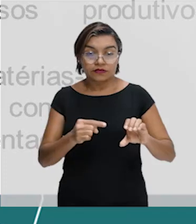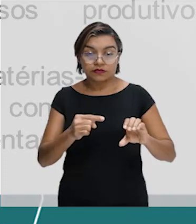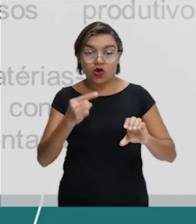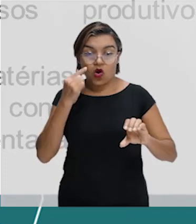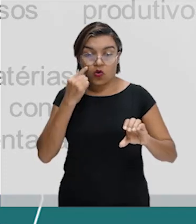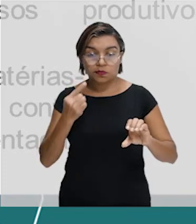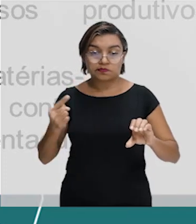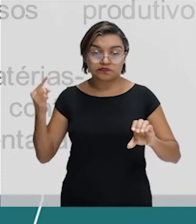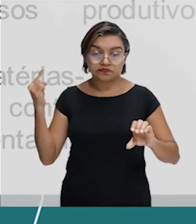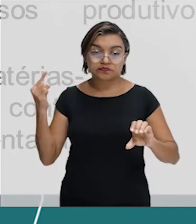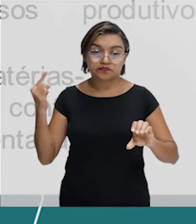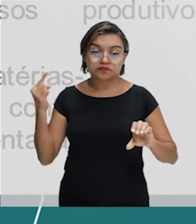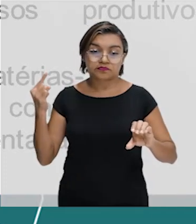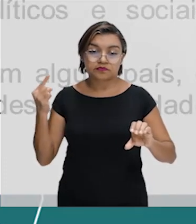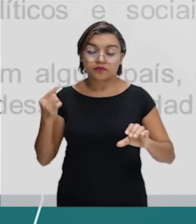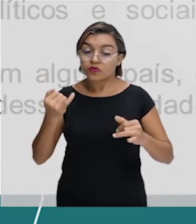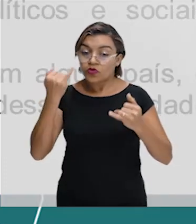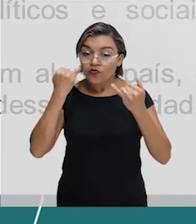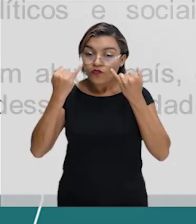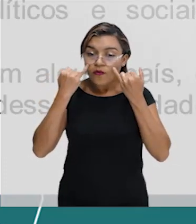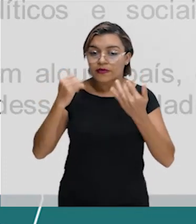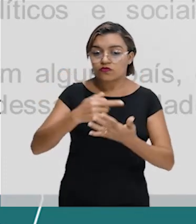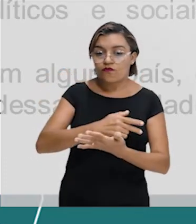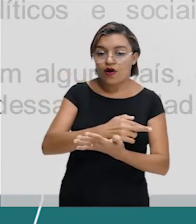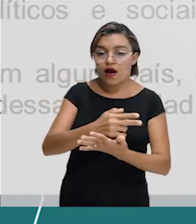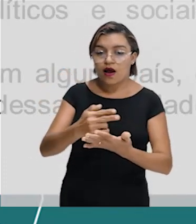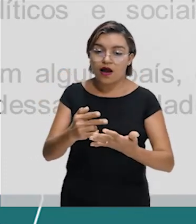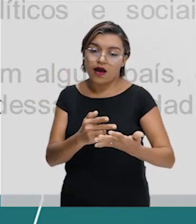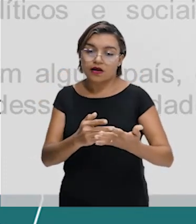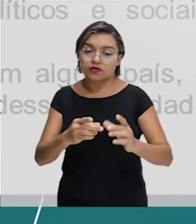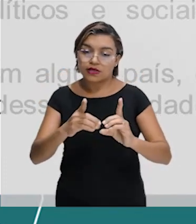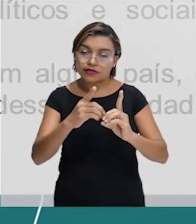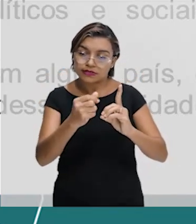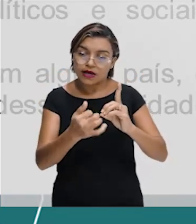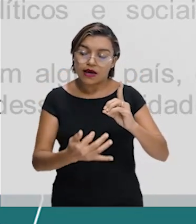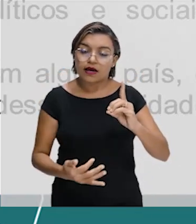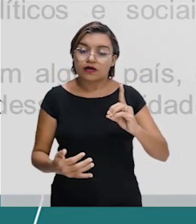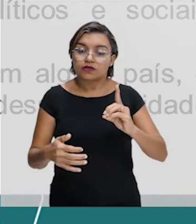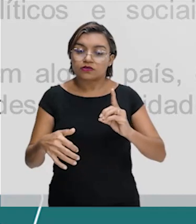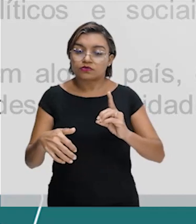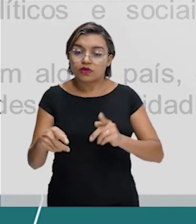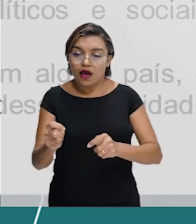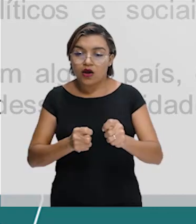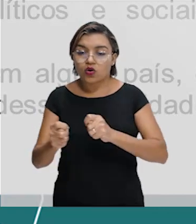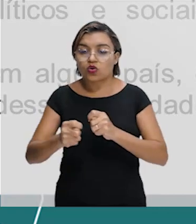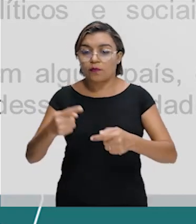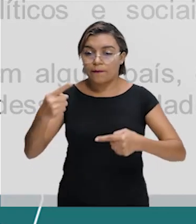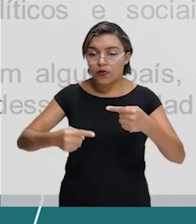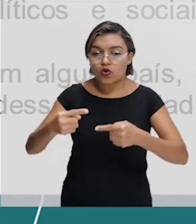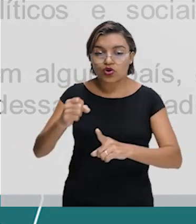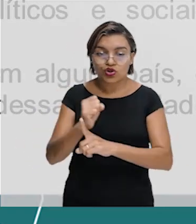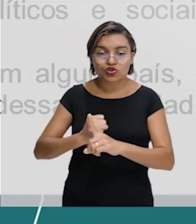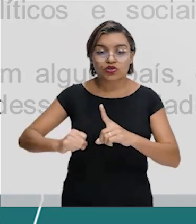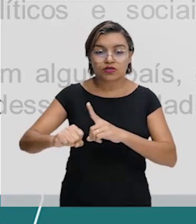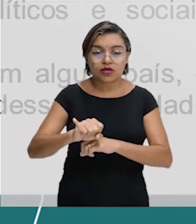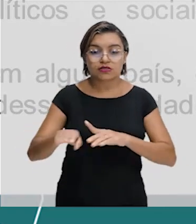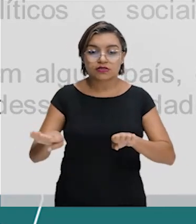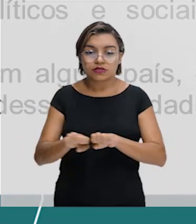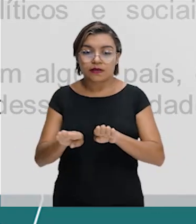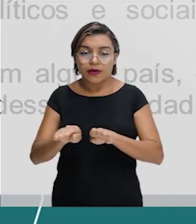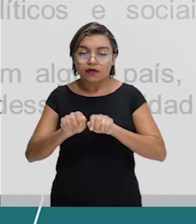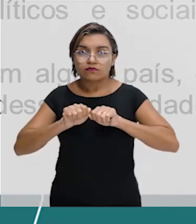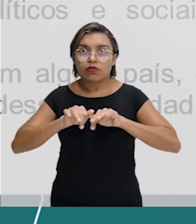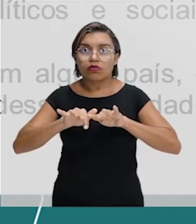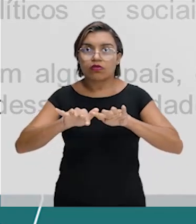Letra C. Informações diversas sobre dados econômicos, políticos e sociais também se dispersam rapidamente?